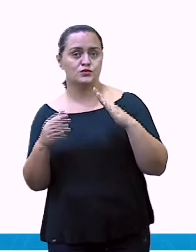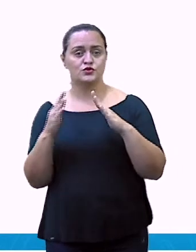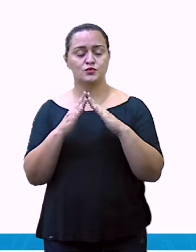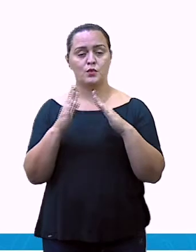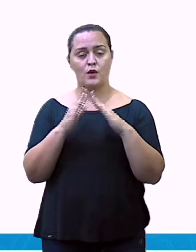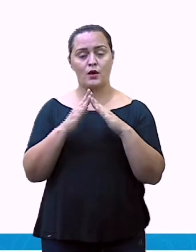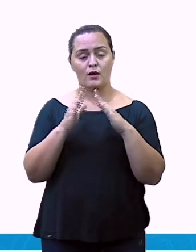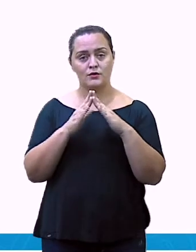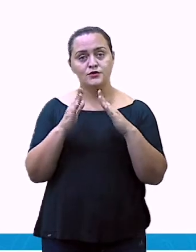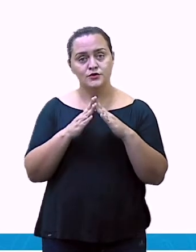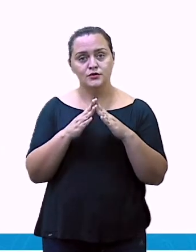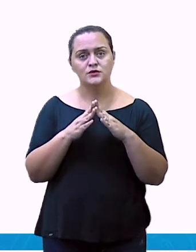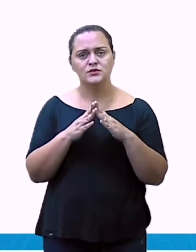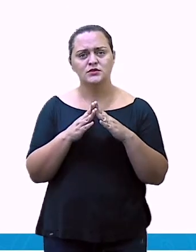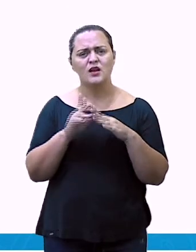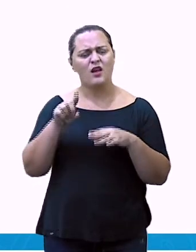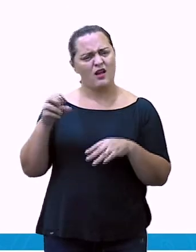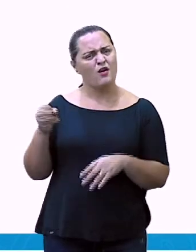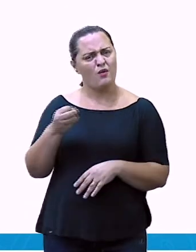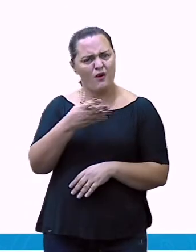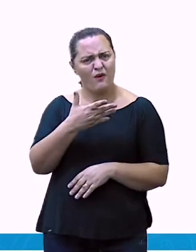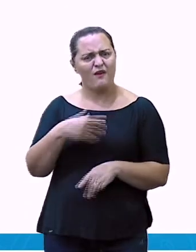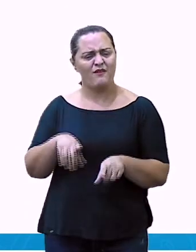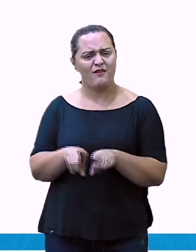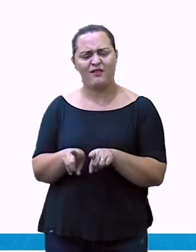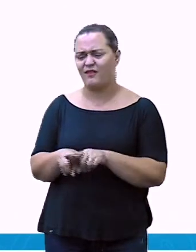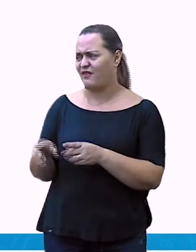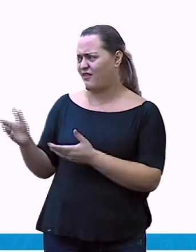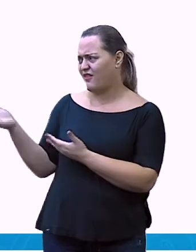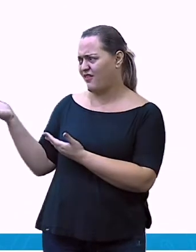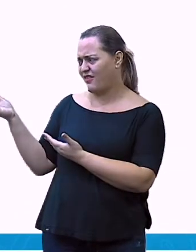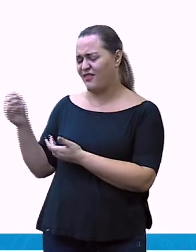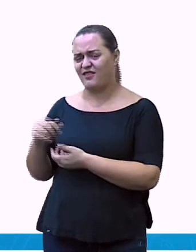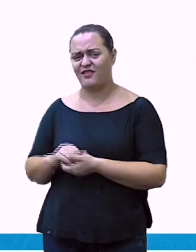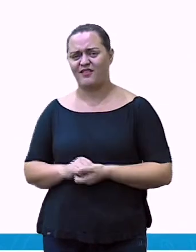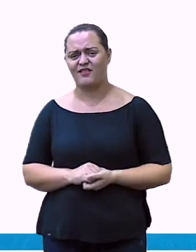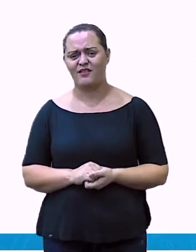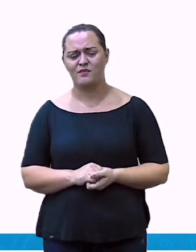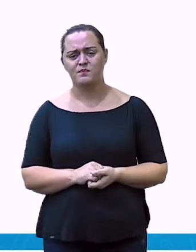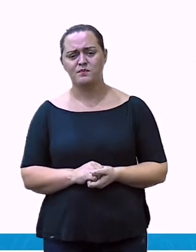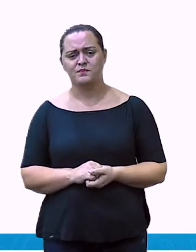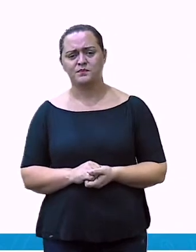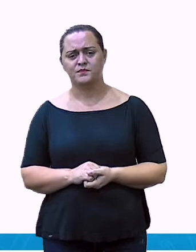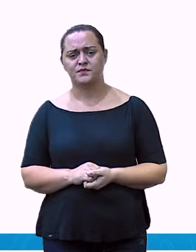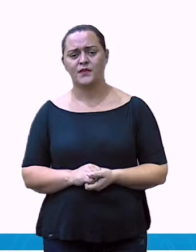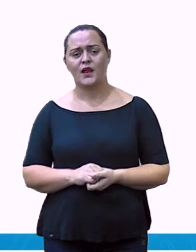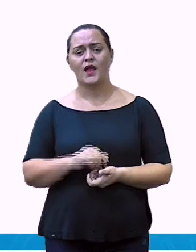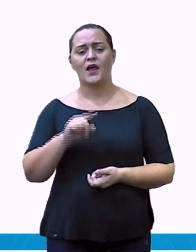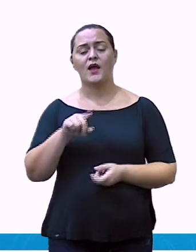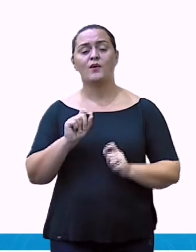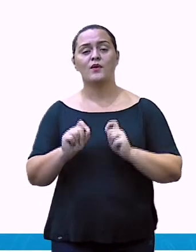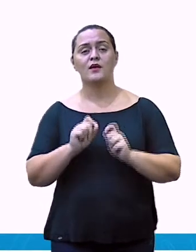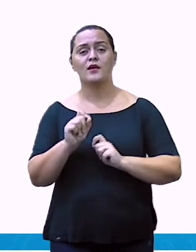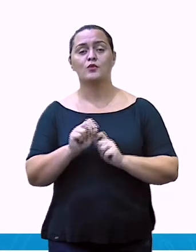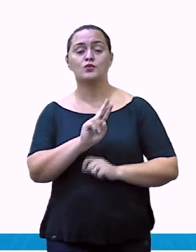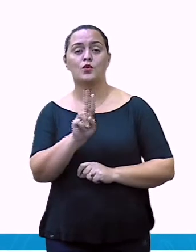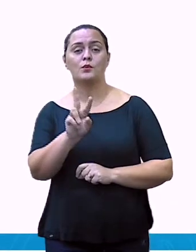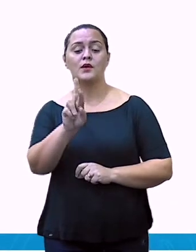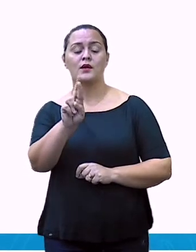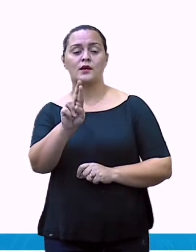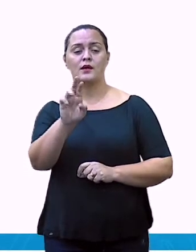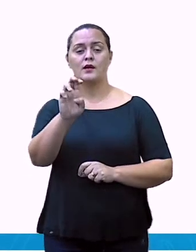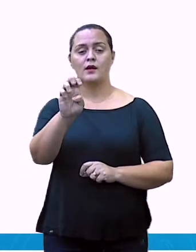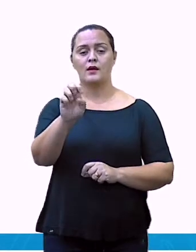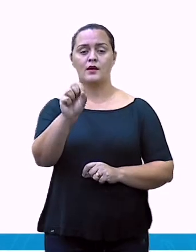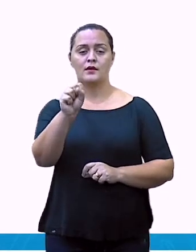a mais recente moradia, essa imagem aqui eu trouxe para vocês, é a imagem de um residencial popular, lá